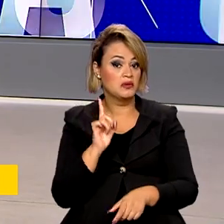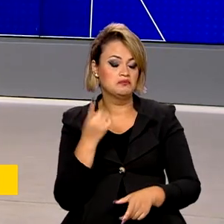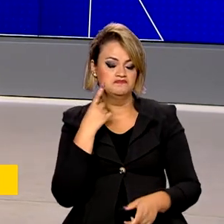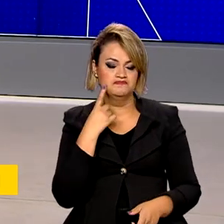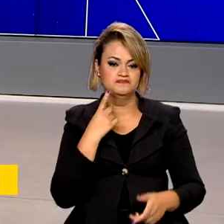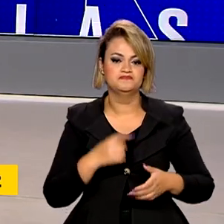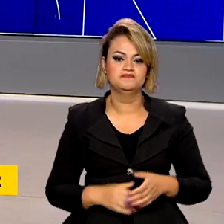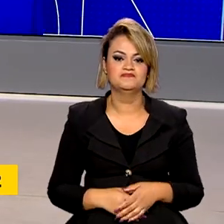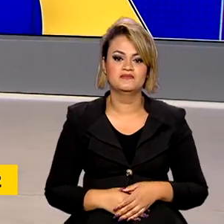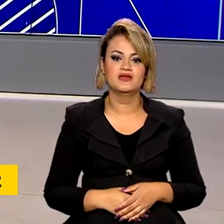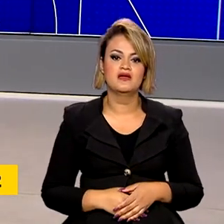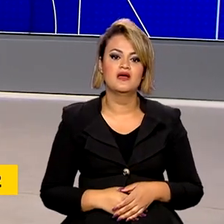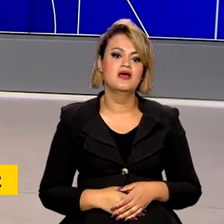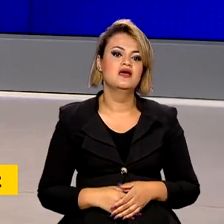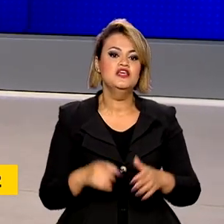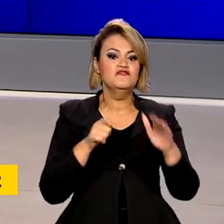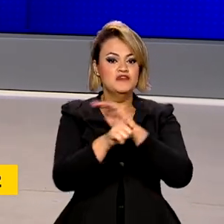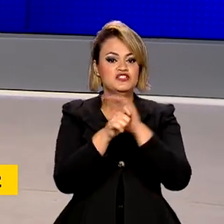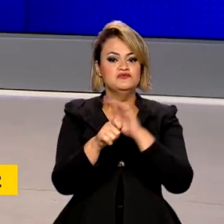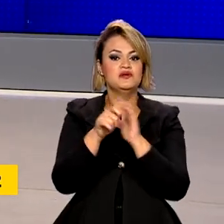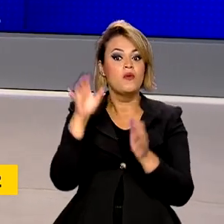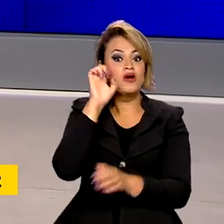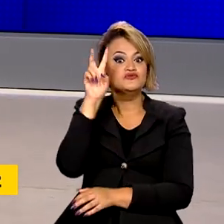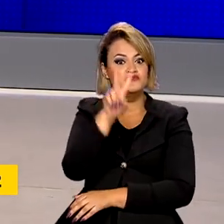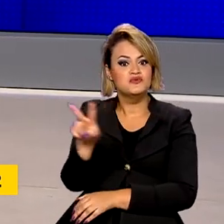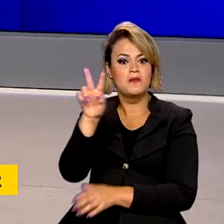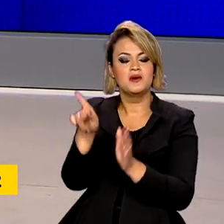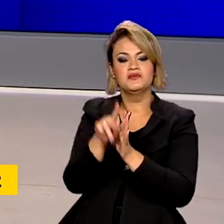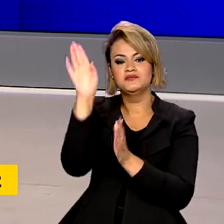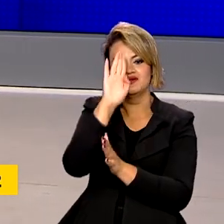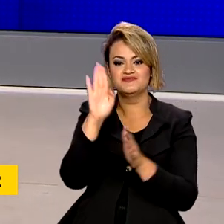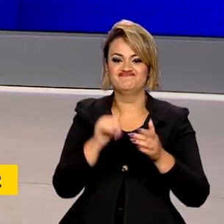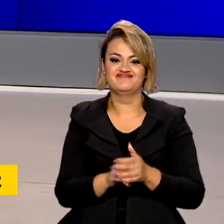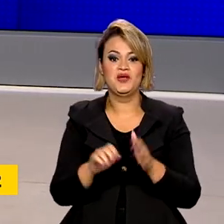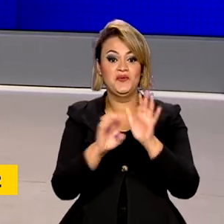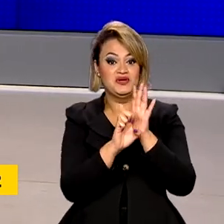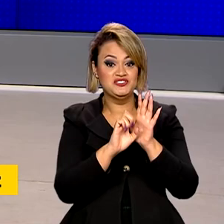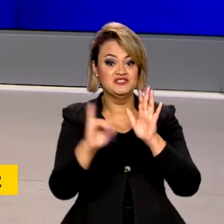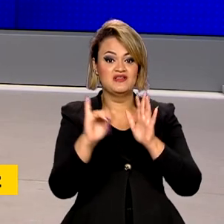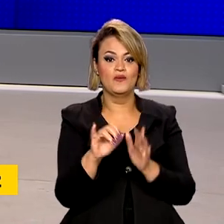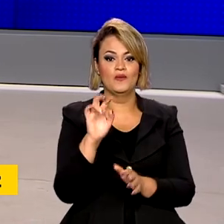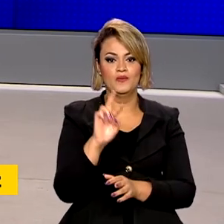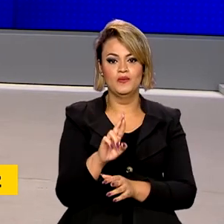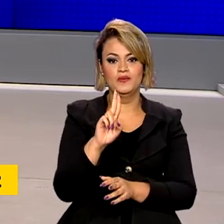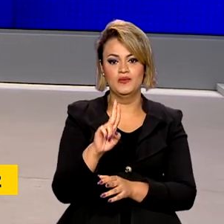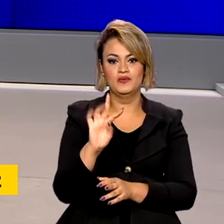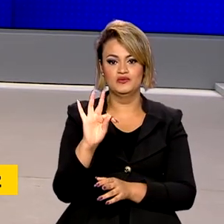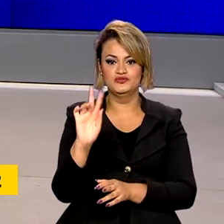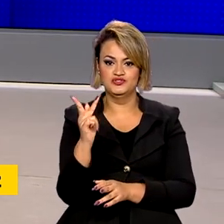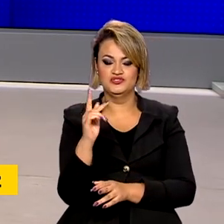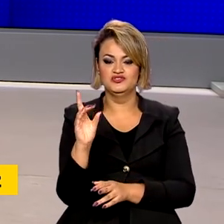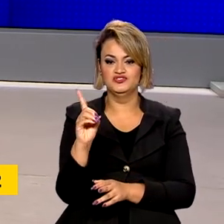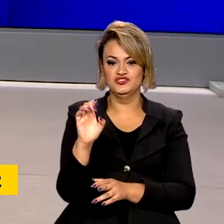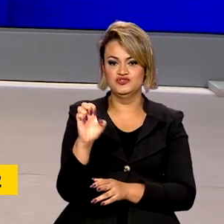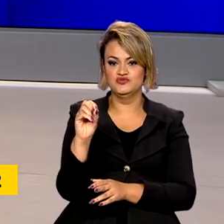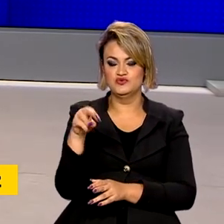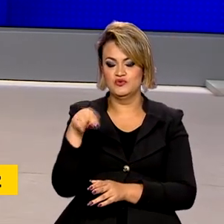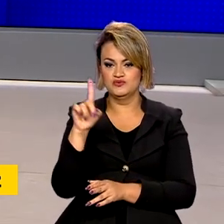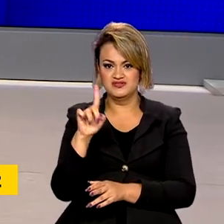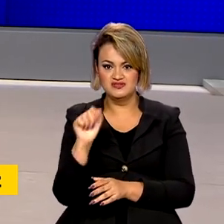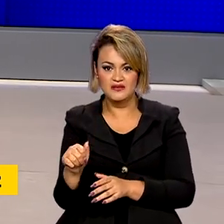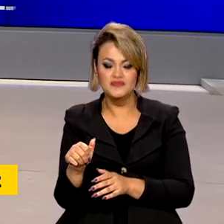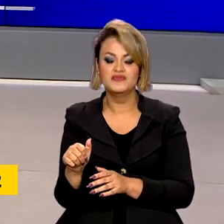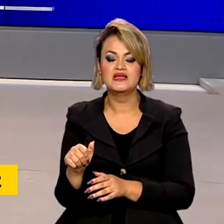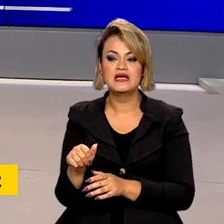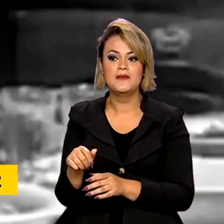Mais investimento para o audiovisual brasileiro. Foi lançado o edital Ruth de Souza para incentivar filmes dirigidos